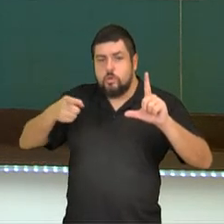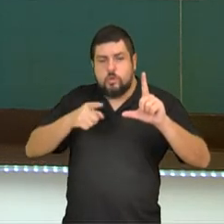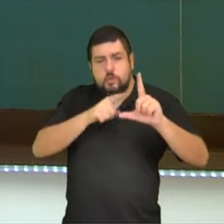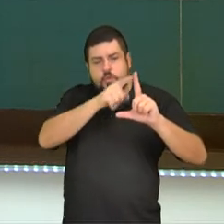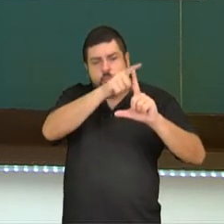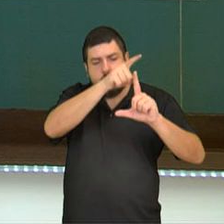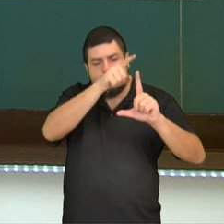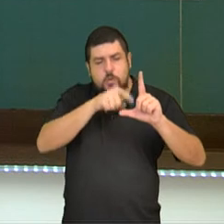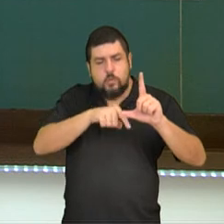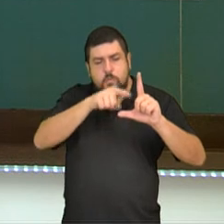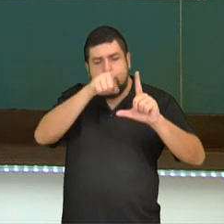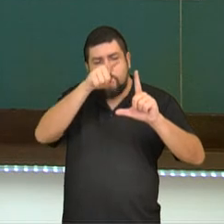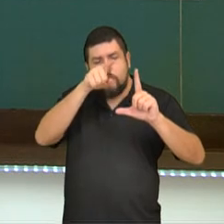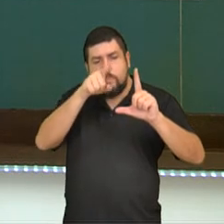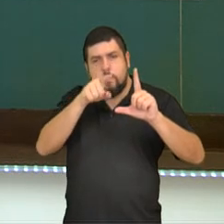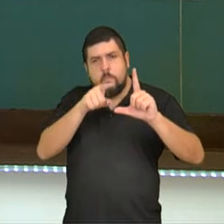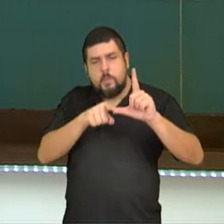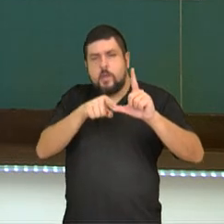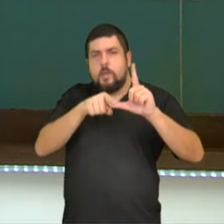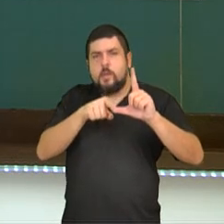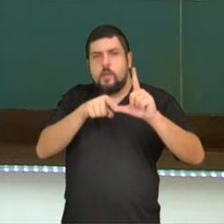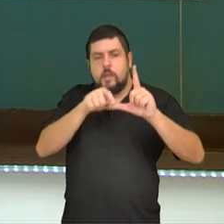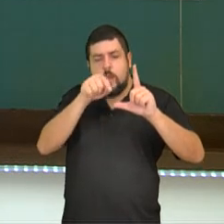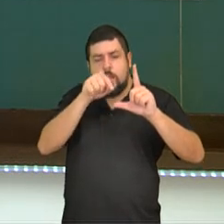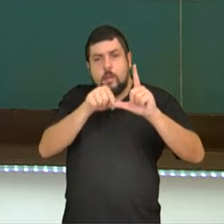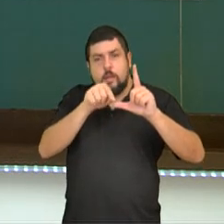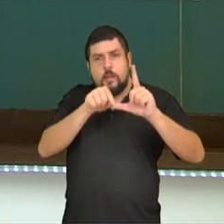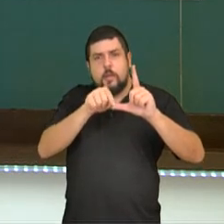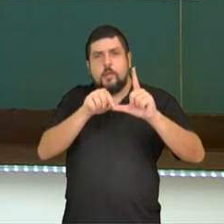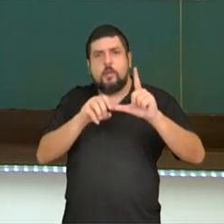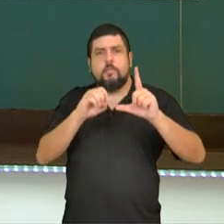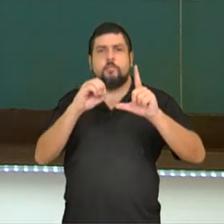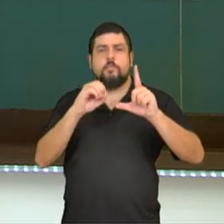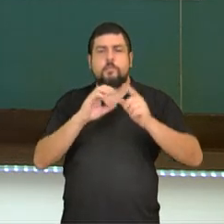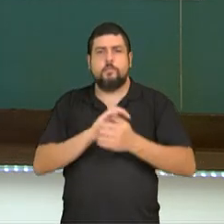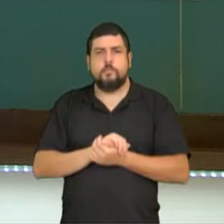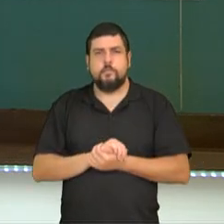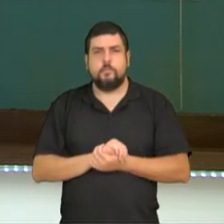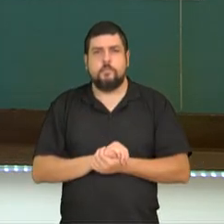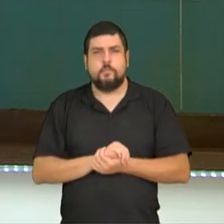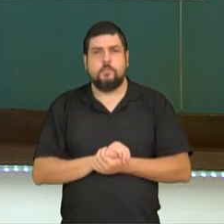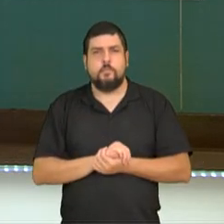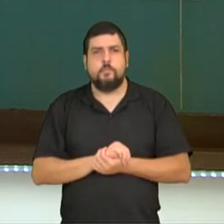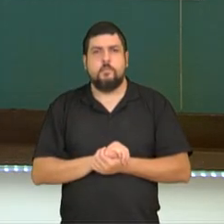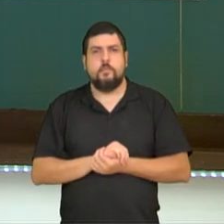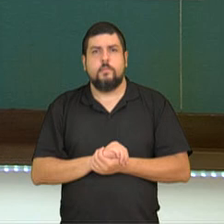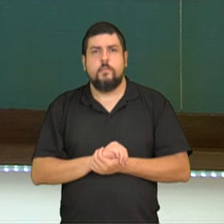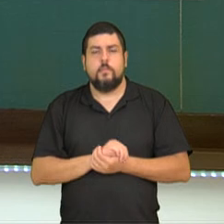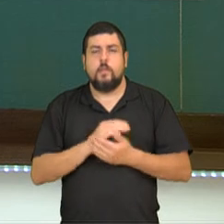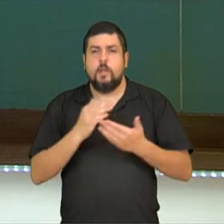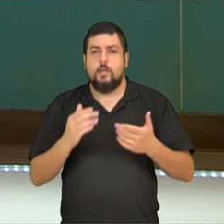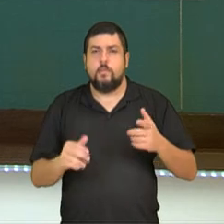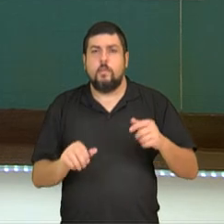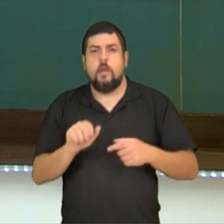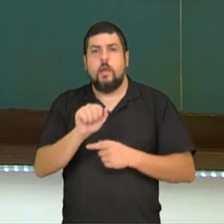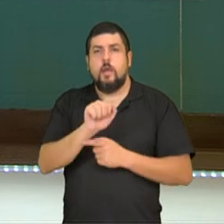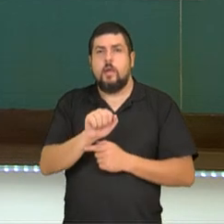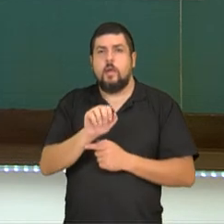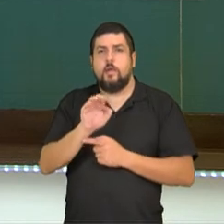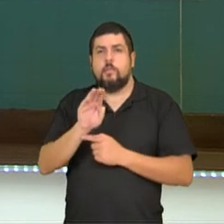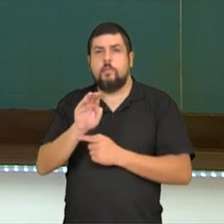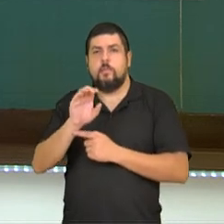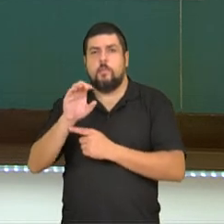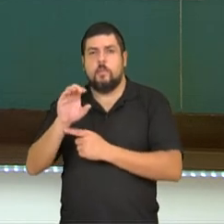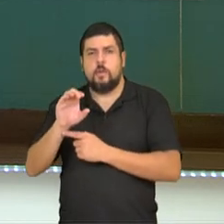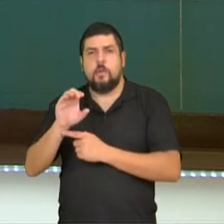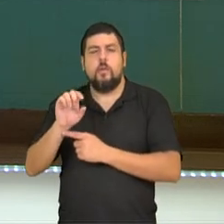cortar, vai passar ali pelo eixo x, é o eixo horizontal, tá bom? E, então, A, B e C são raízes de